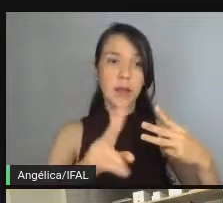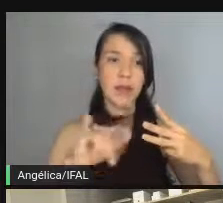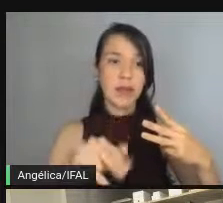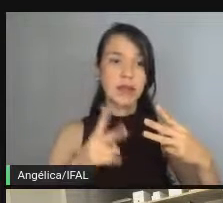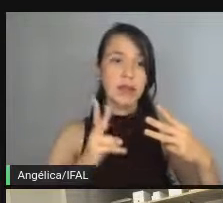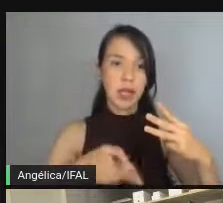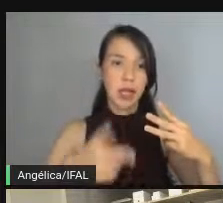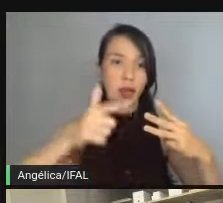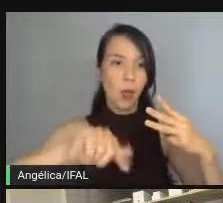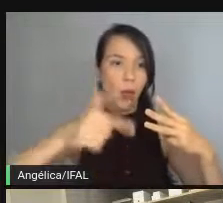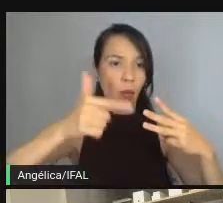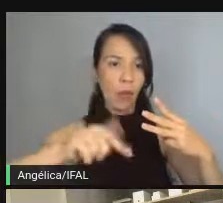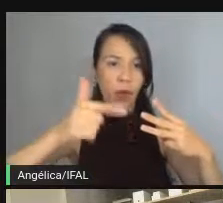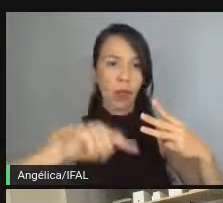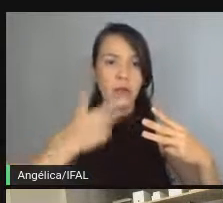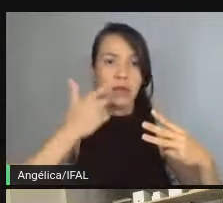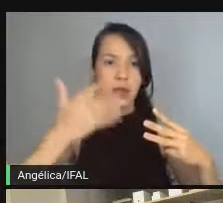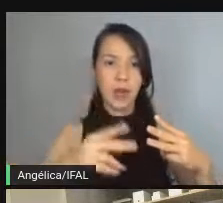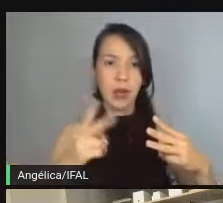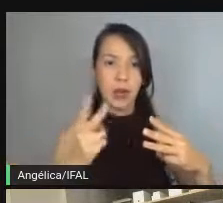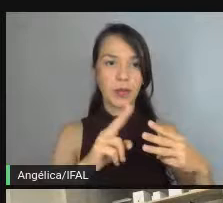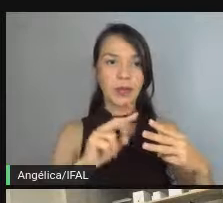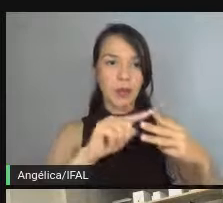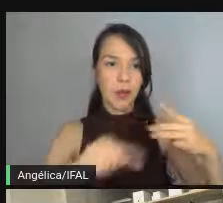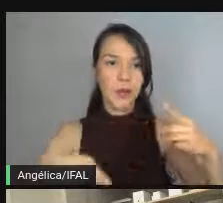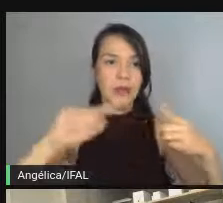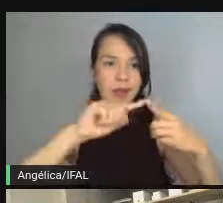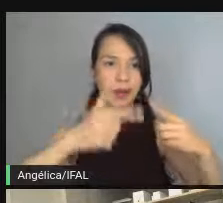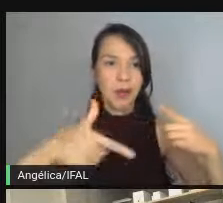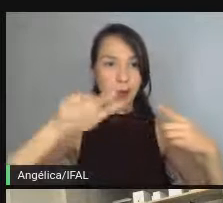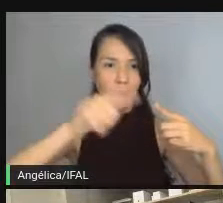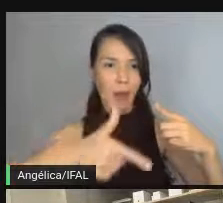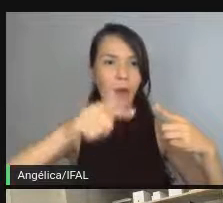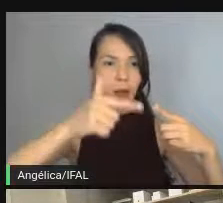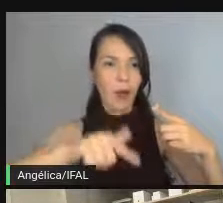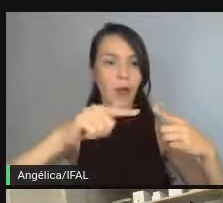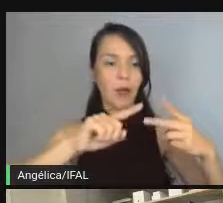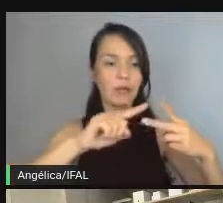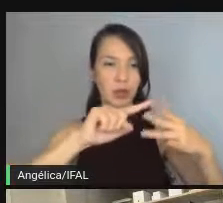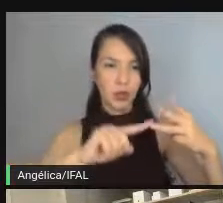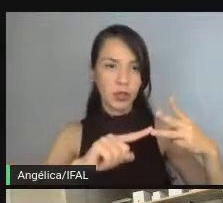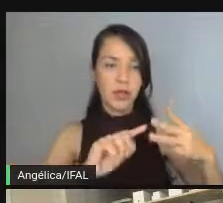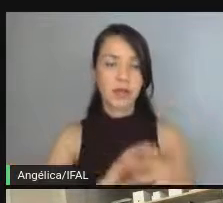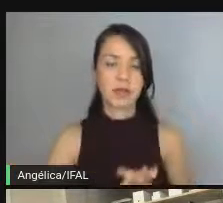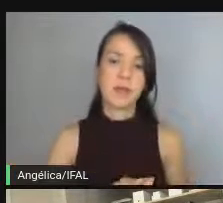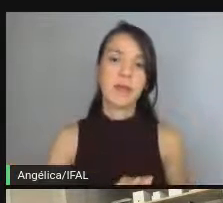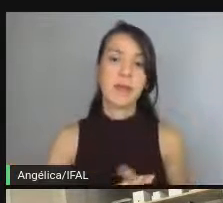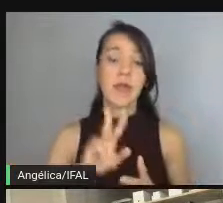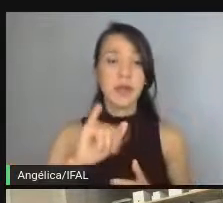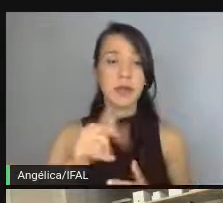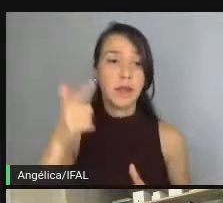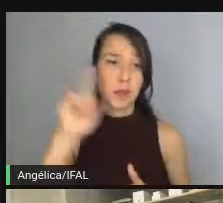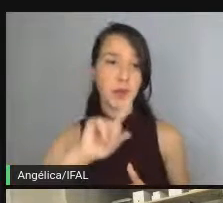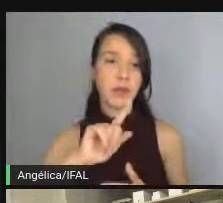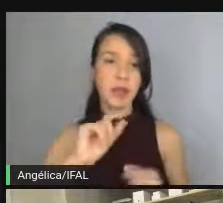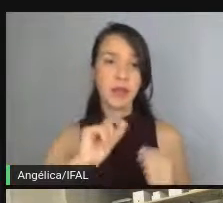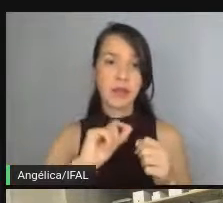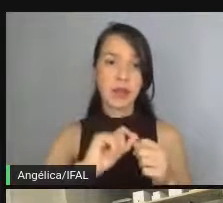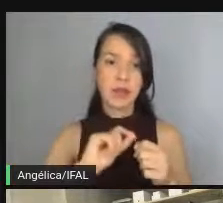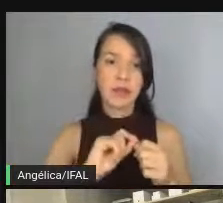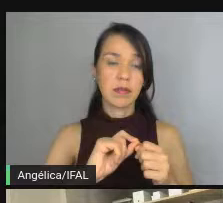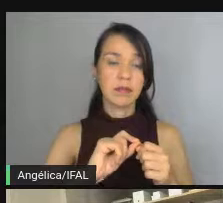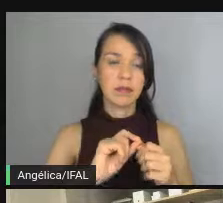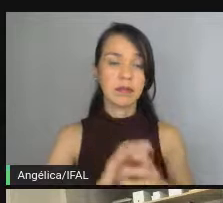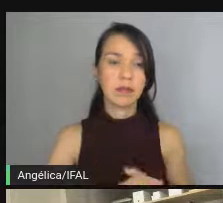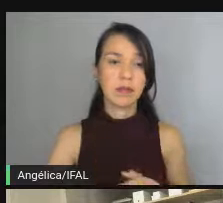repetidos, como está falando o próprio nome, ciclo de planejamento, e você vai conseguir aplicar ele em